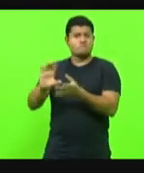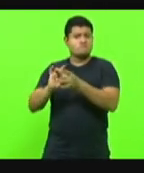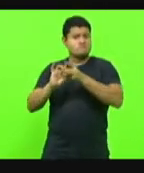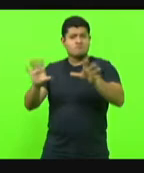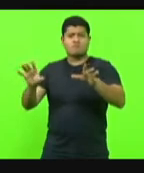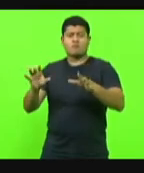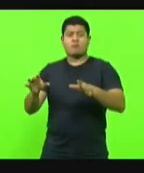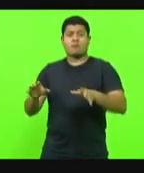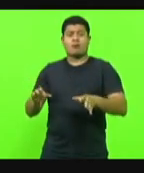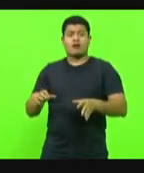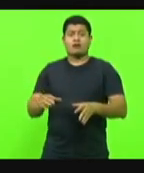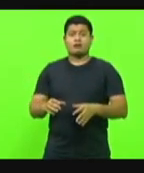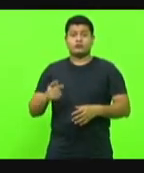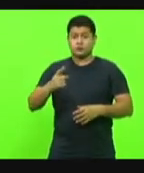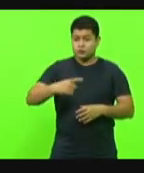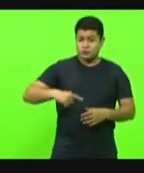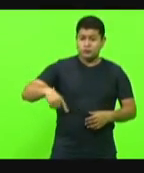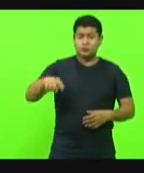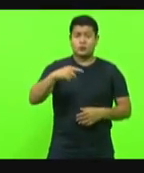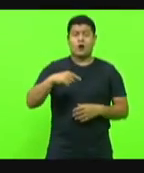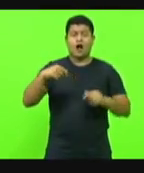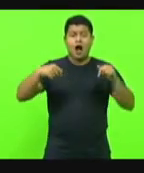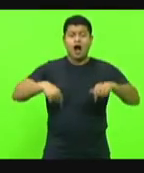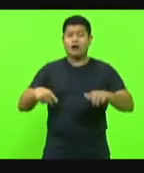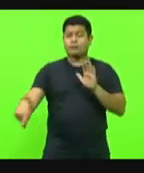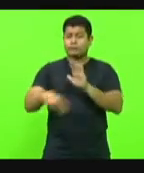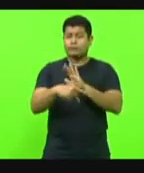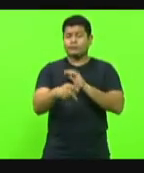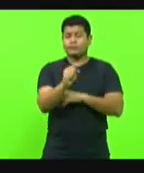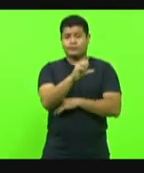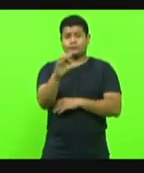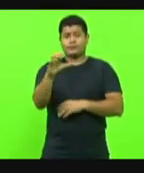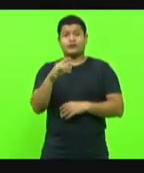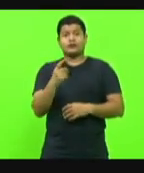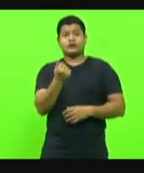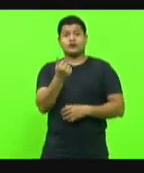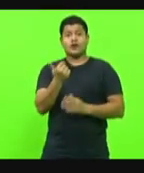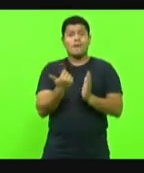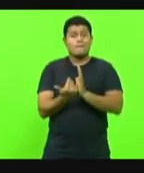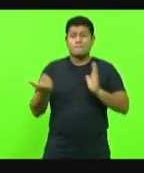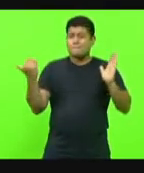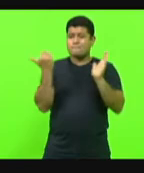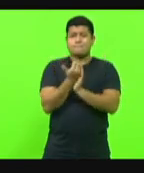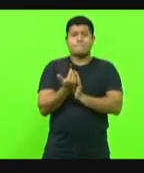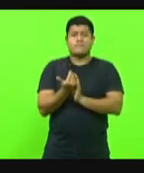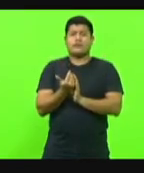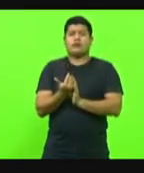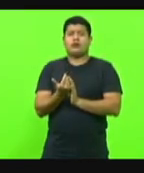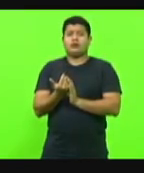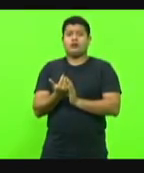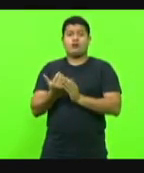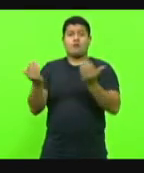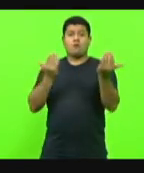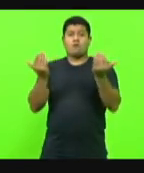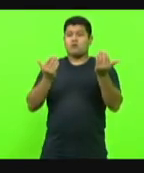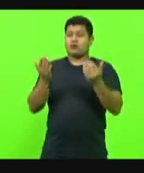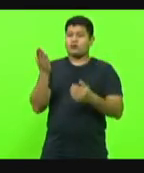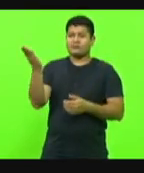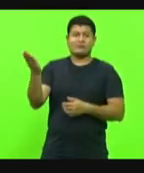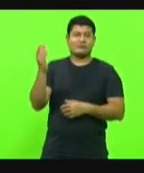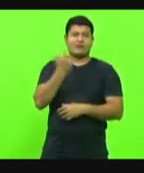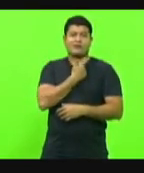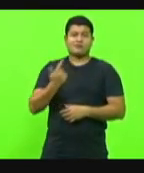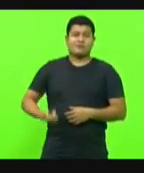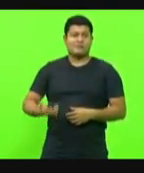Aliás, nós aqui do Estado temos colocado mais recurso nas rodovias federais que o próprio governo federal.